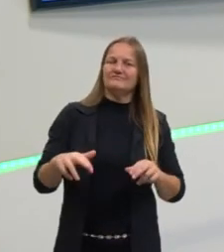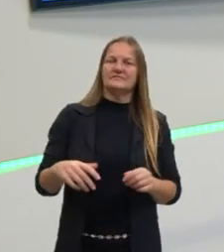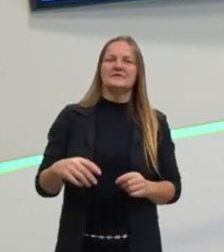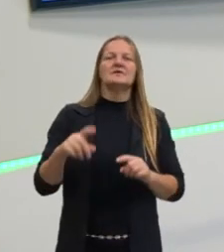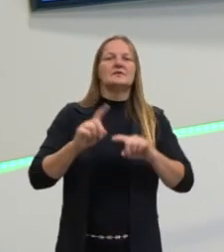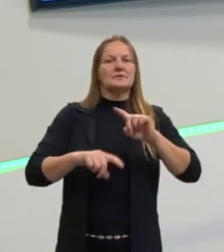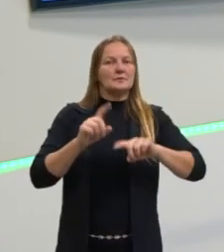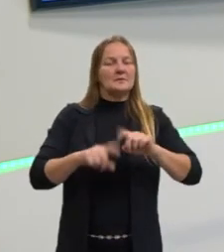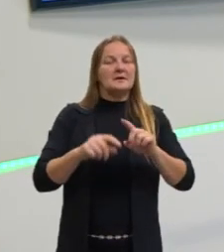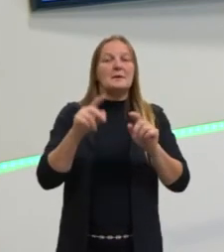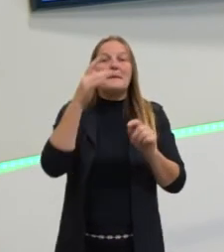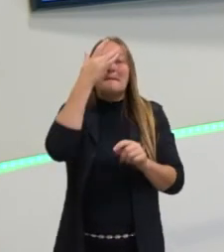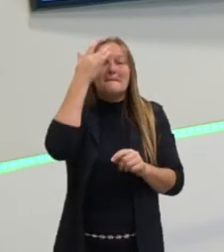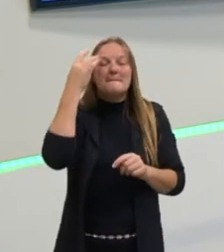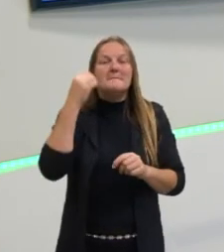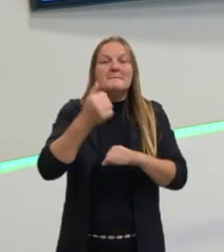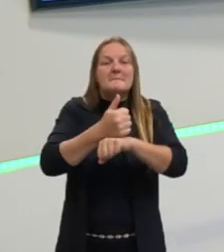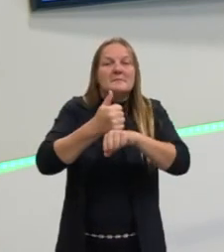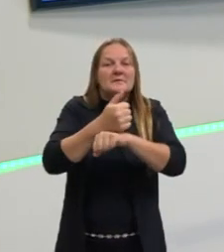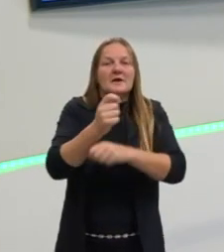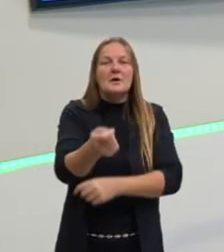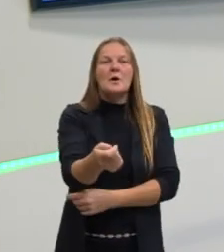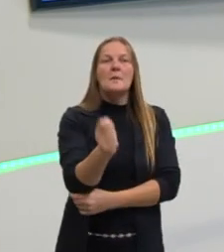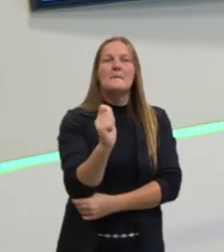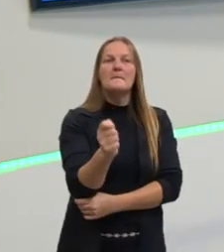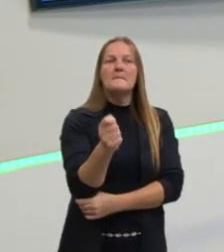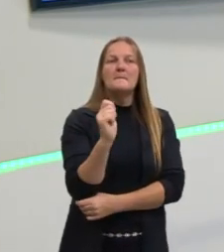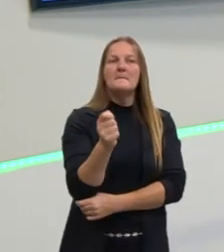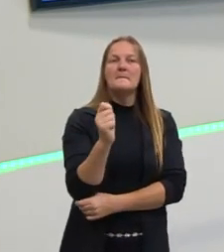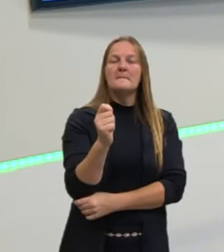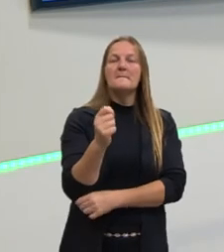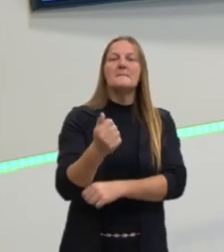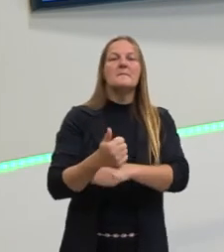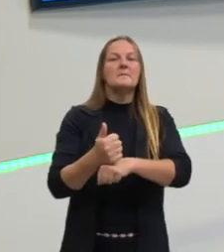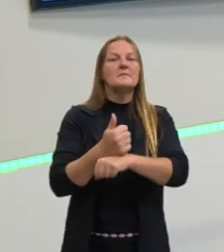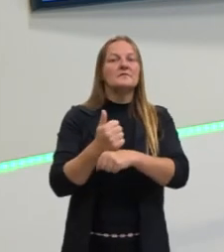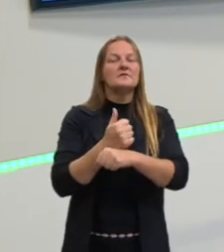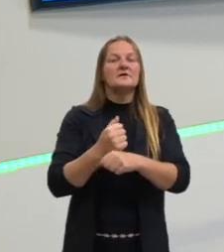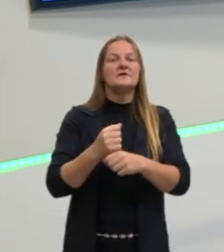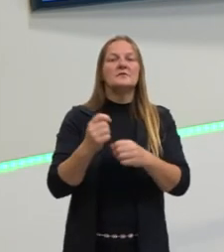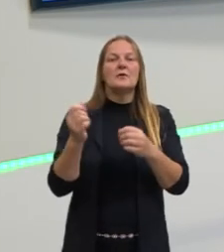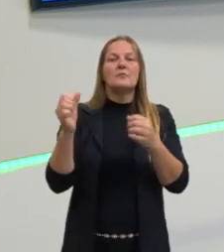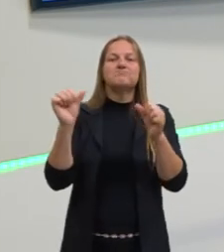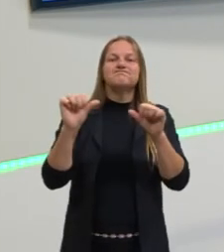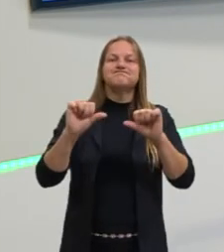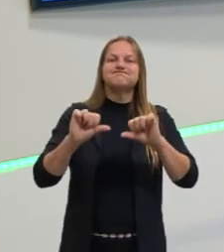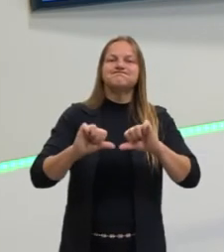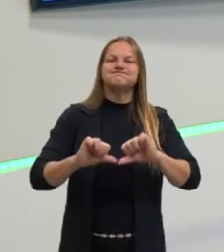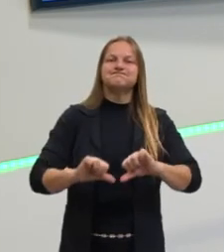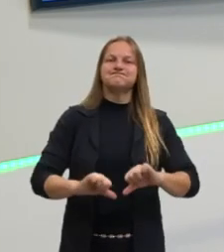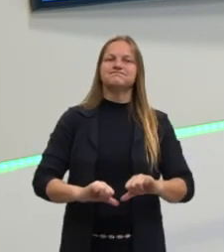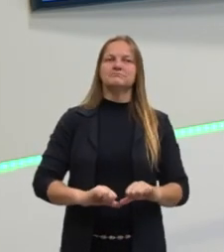atividade pesqueira. Então, lembra que eu falei para vocês, efeito em cascata, efeito dominó de estrago.